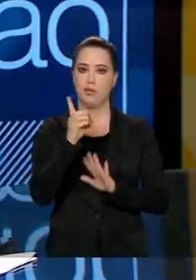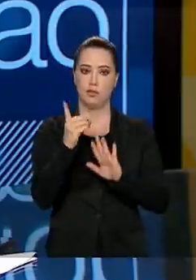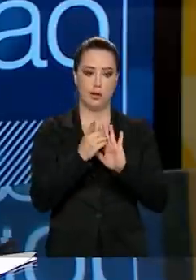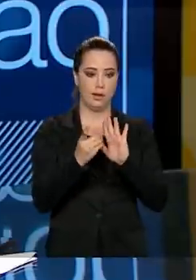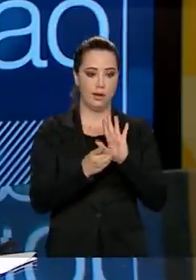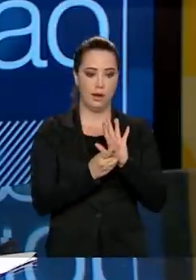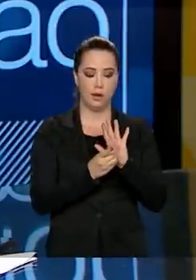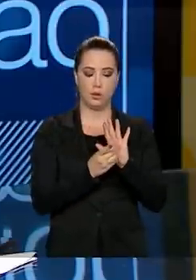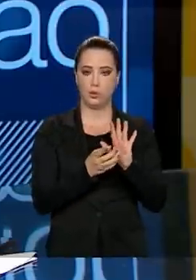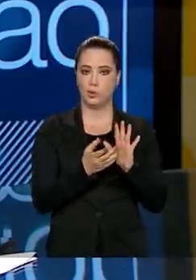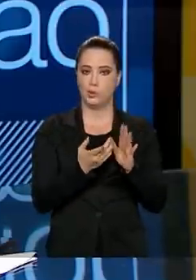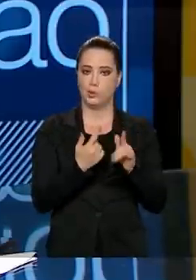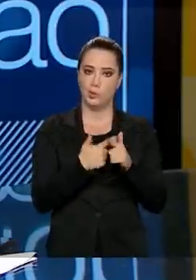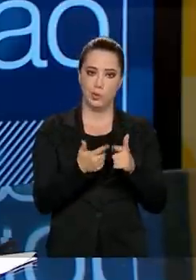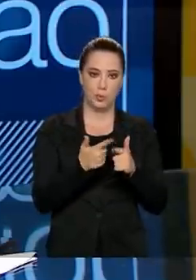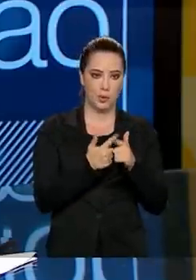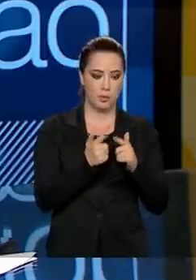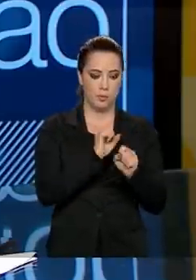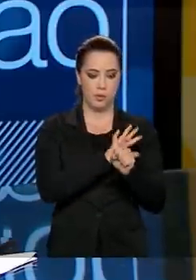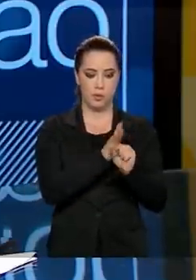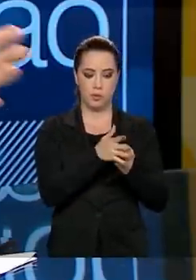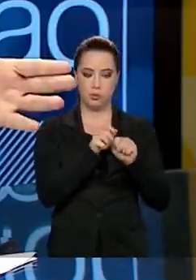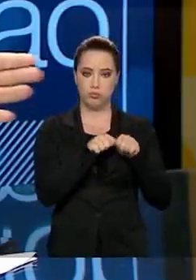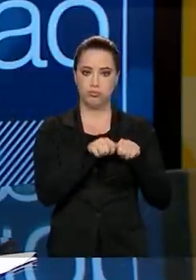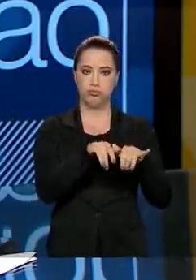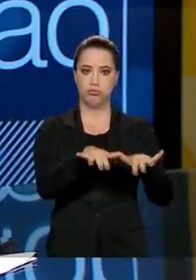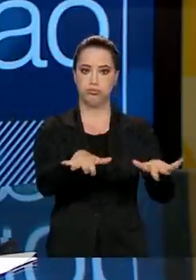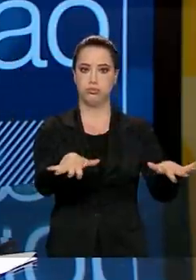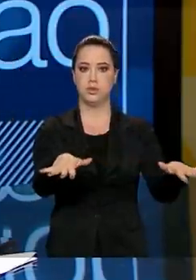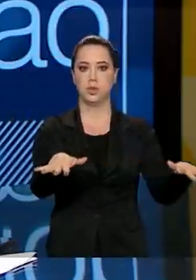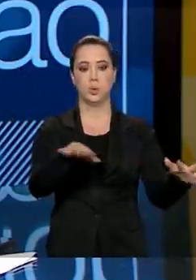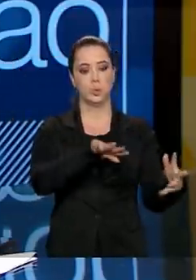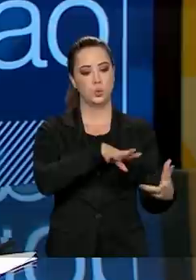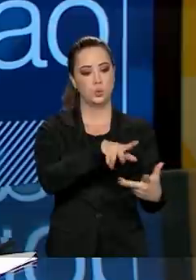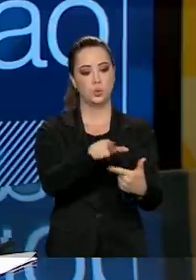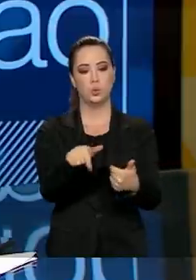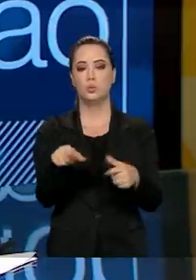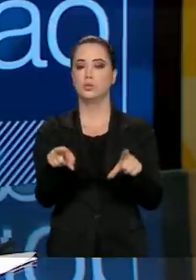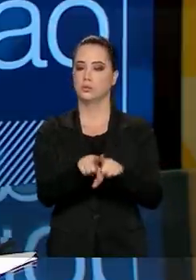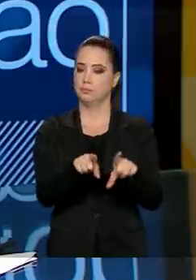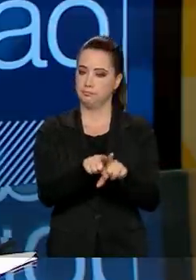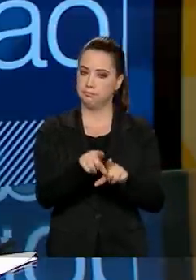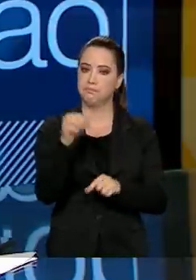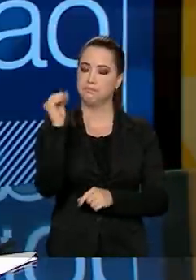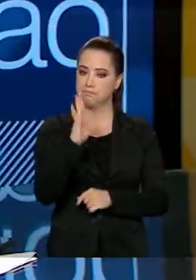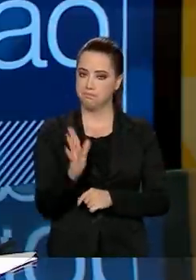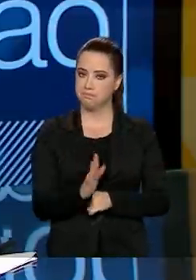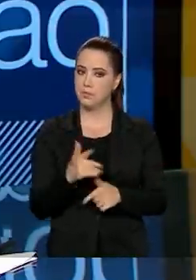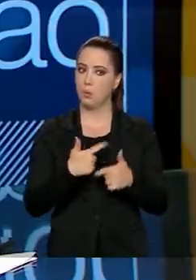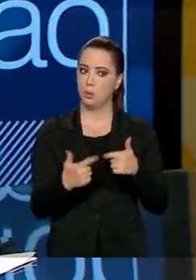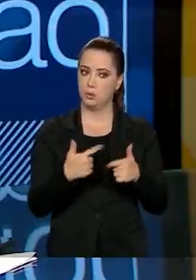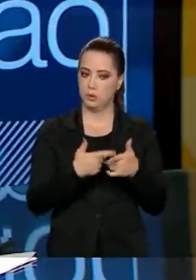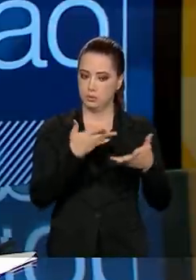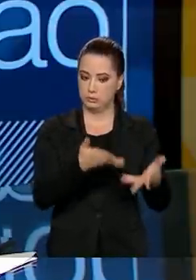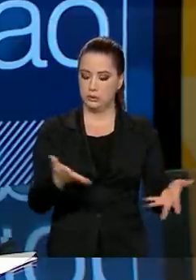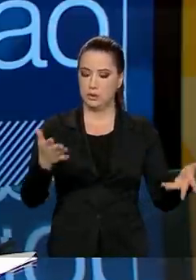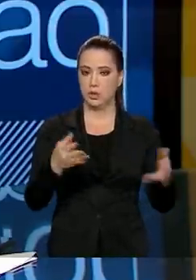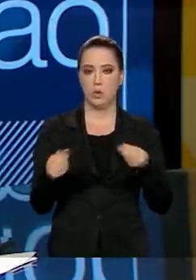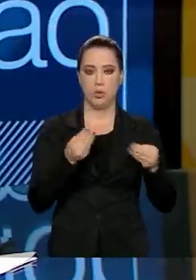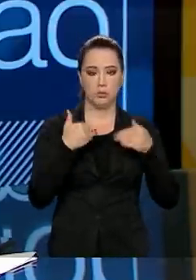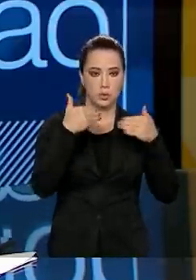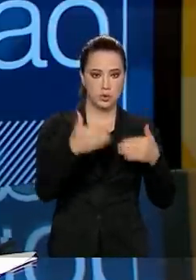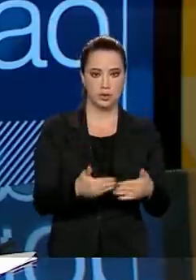da pandemia do novo coronavírus no mundo e no Brasil. Como é que foi enfrentar esse